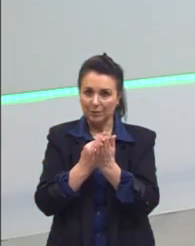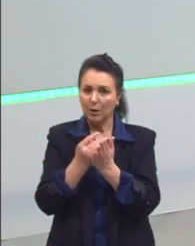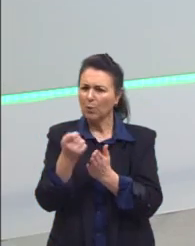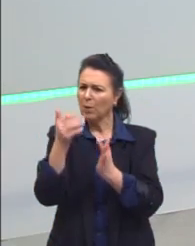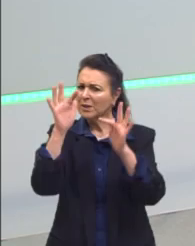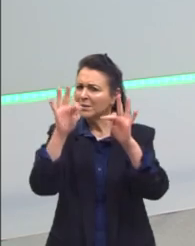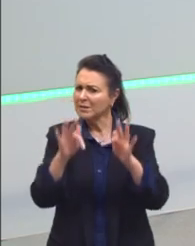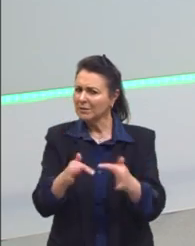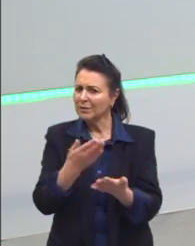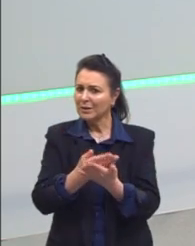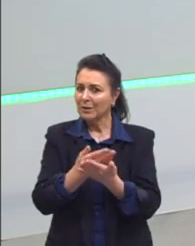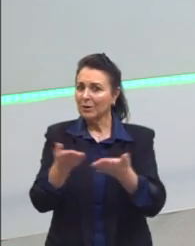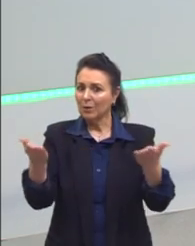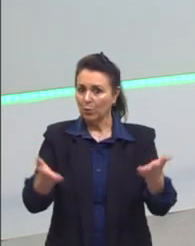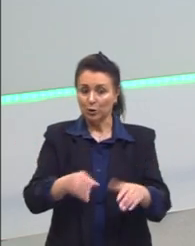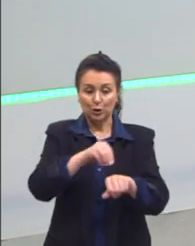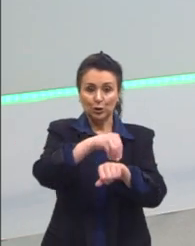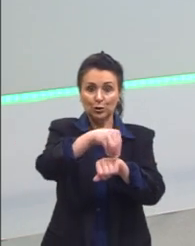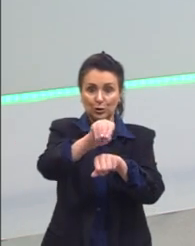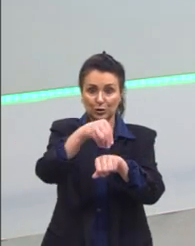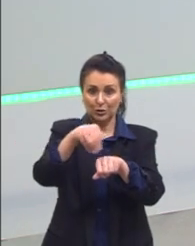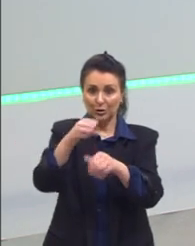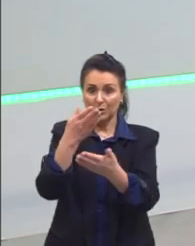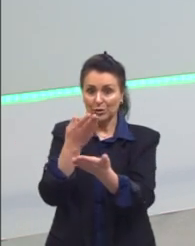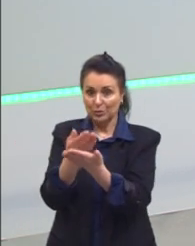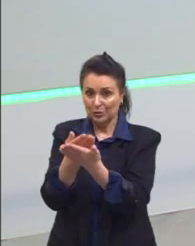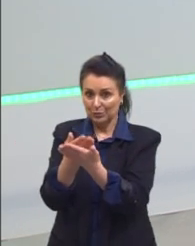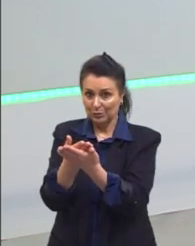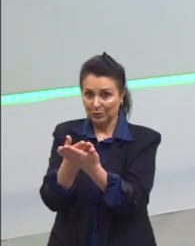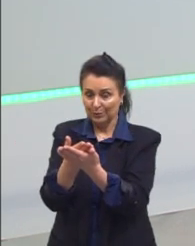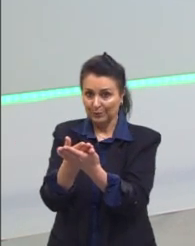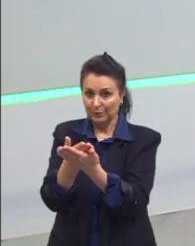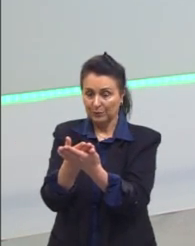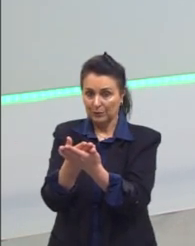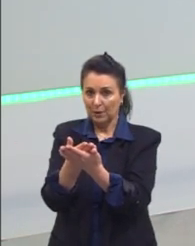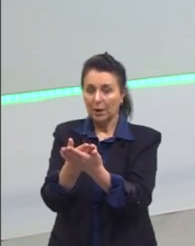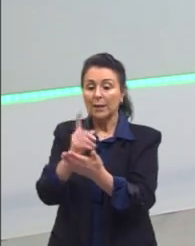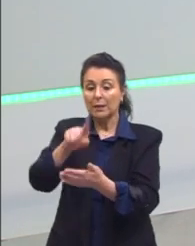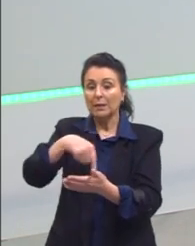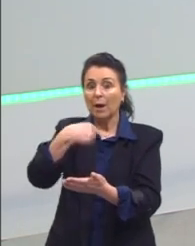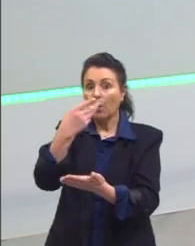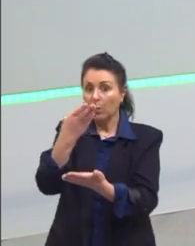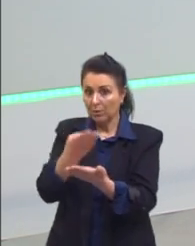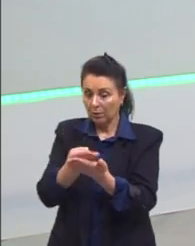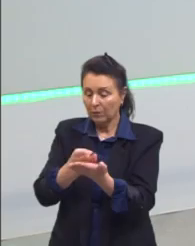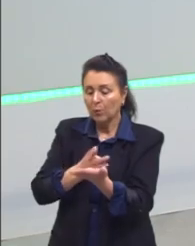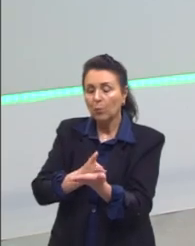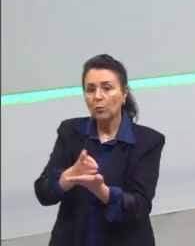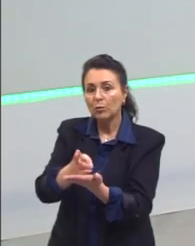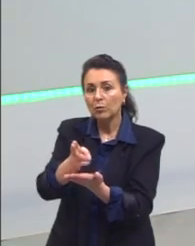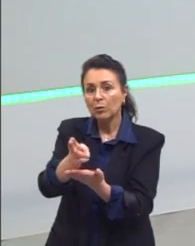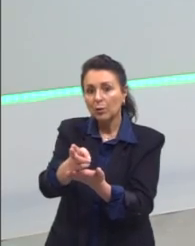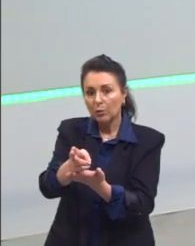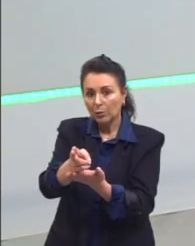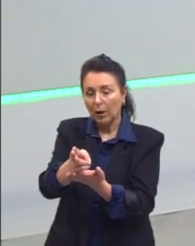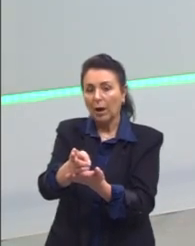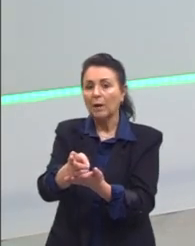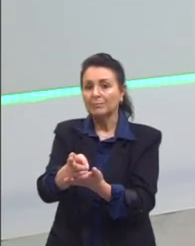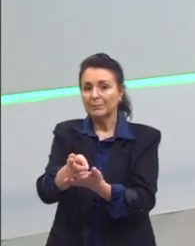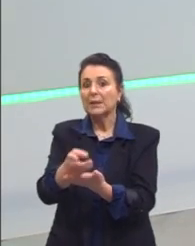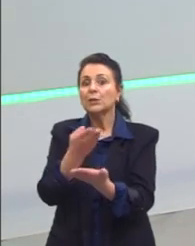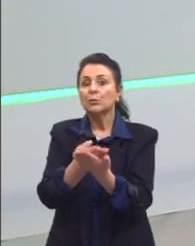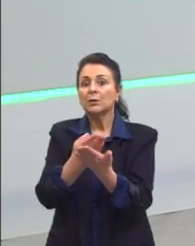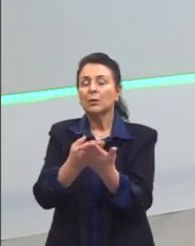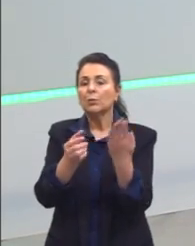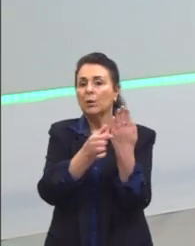queria dar algumas dicas de estudo para vocês. Na nossa aula seguinte, a gente vai continuar olhando as nossas habilidades. Mas